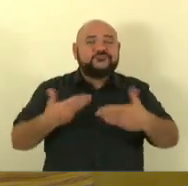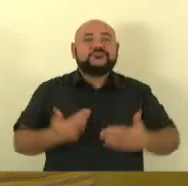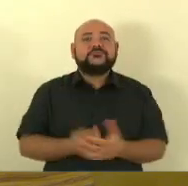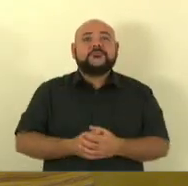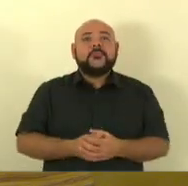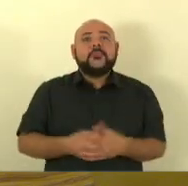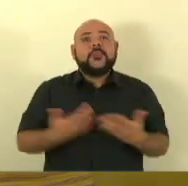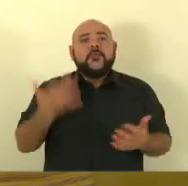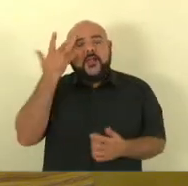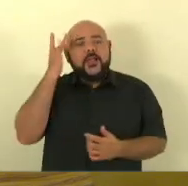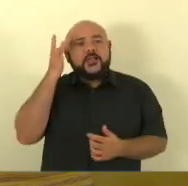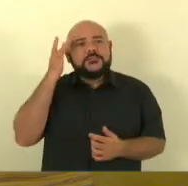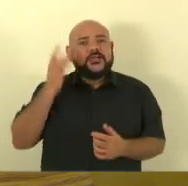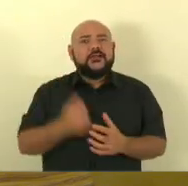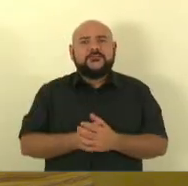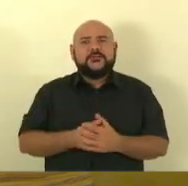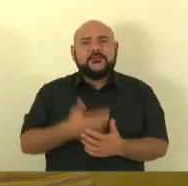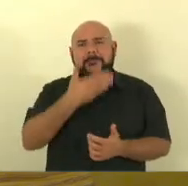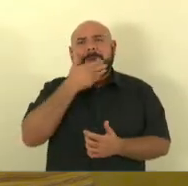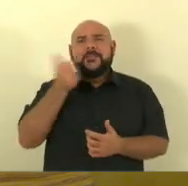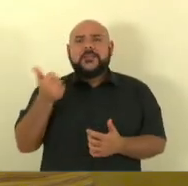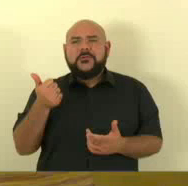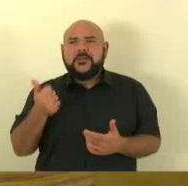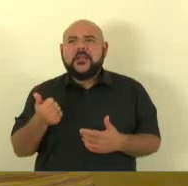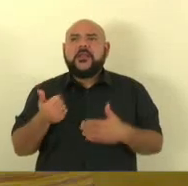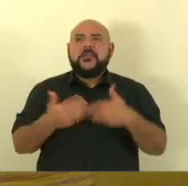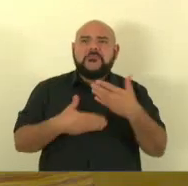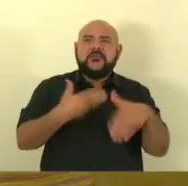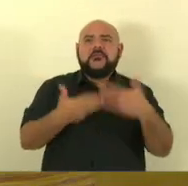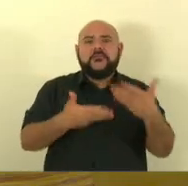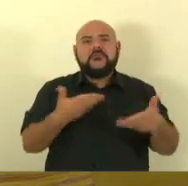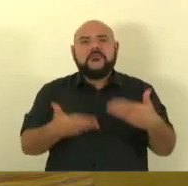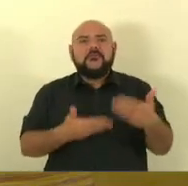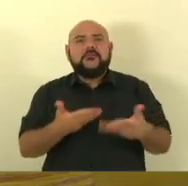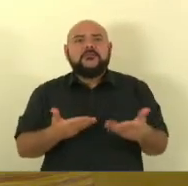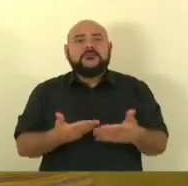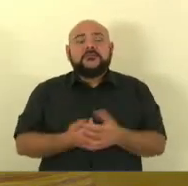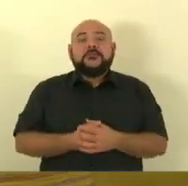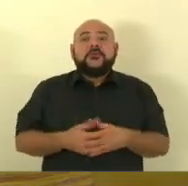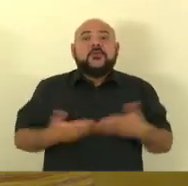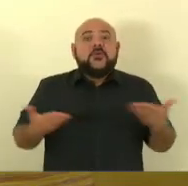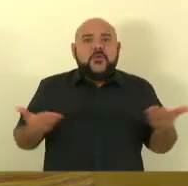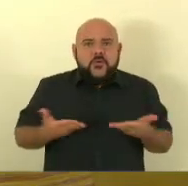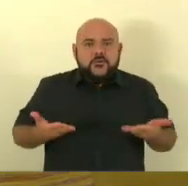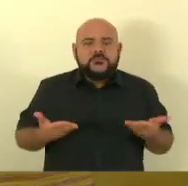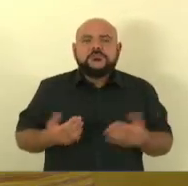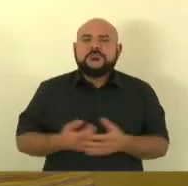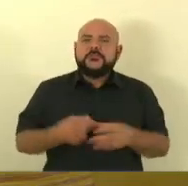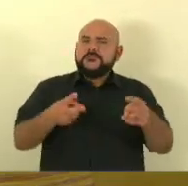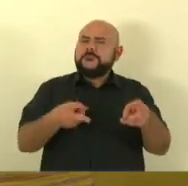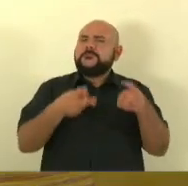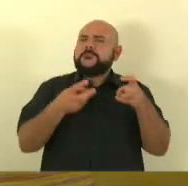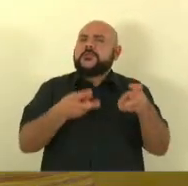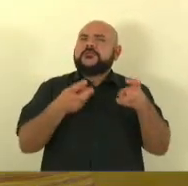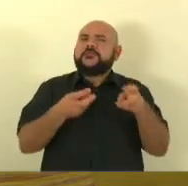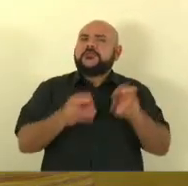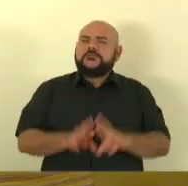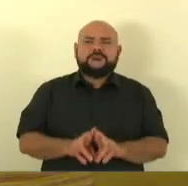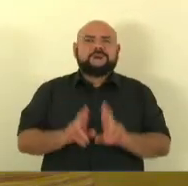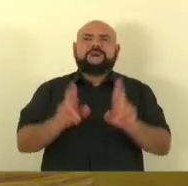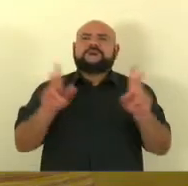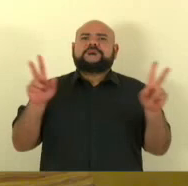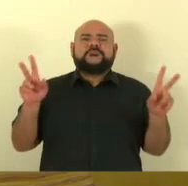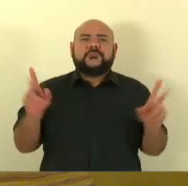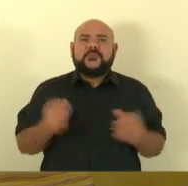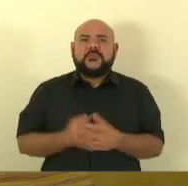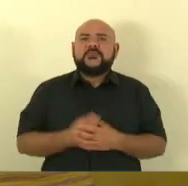achávamos que a situação ia melhorar, ia cada vez mais se aperfeiçoar, e hoje o que nós temos de realidade, hoje, é